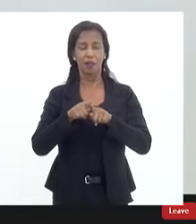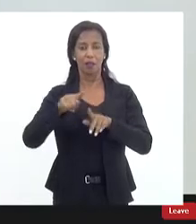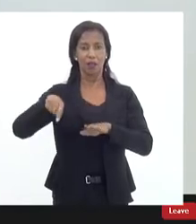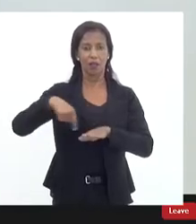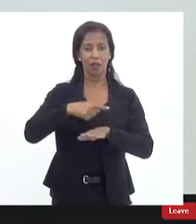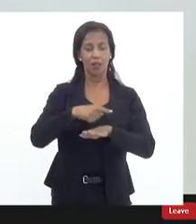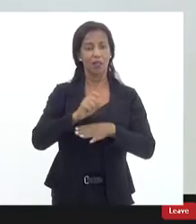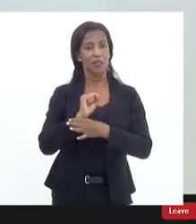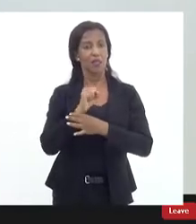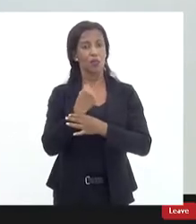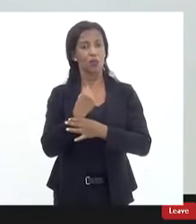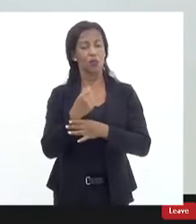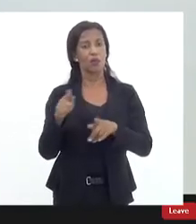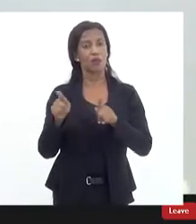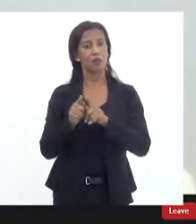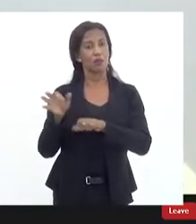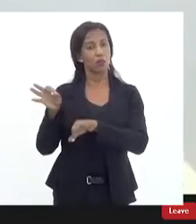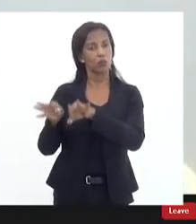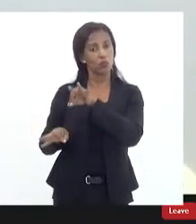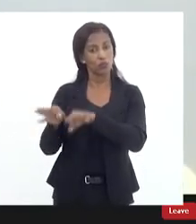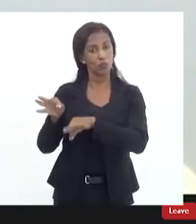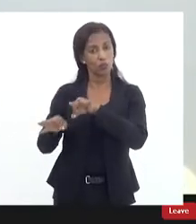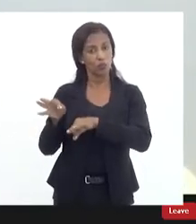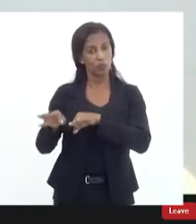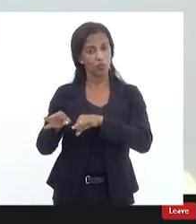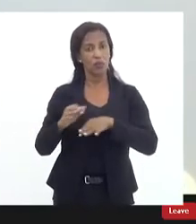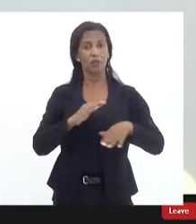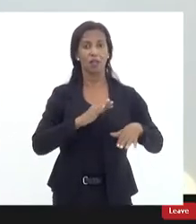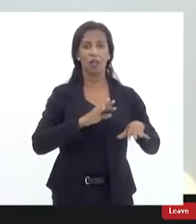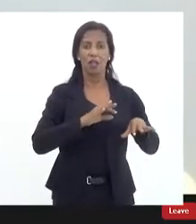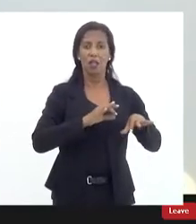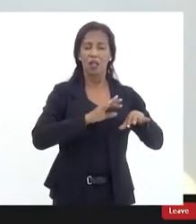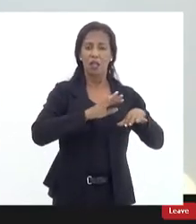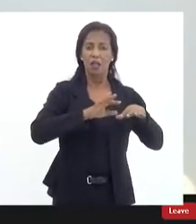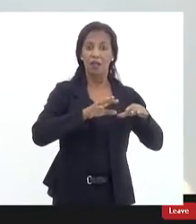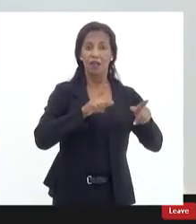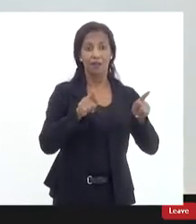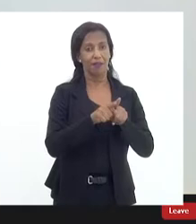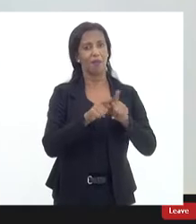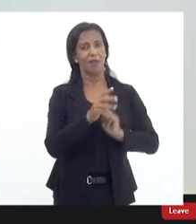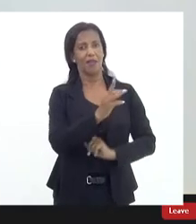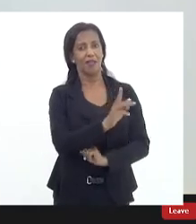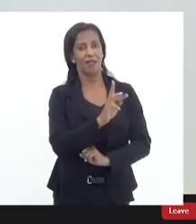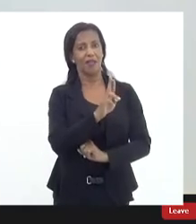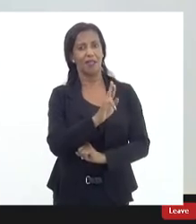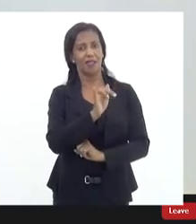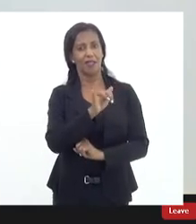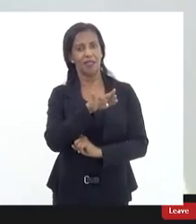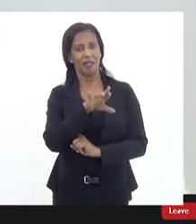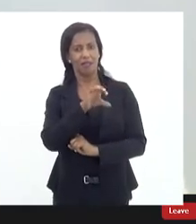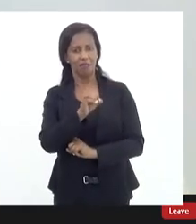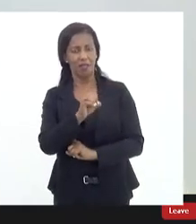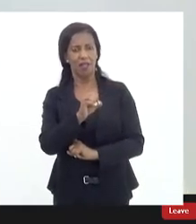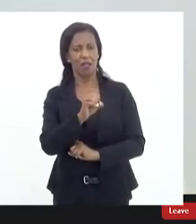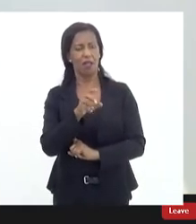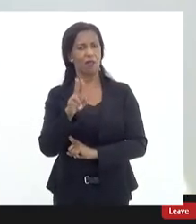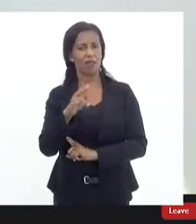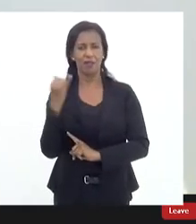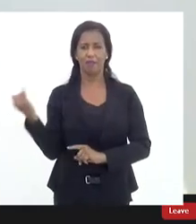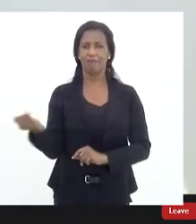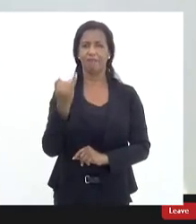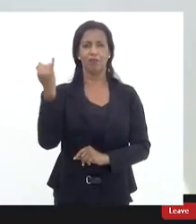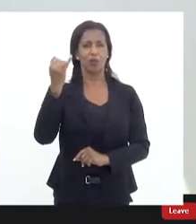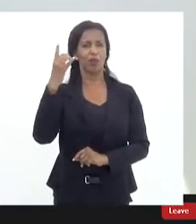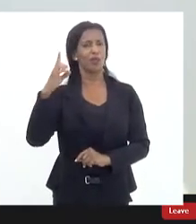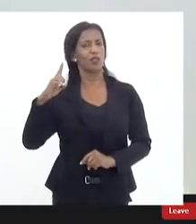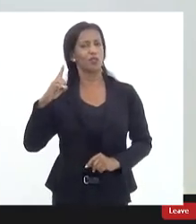de segurança e também de justiça envolve essa discussão dos triênios e que vai ser fundamental a posição das deputadas e deputadas na